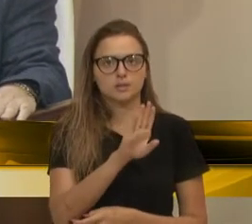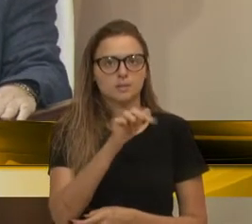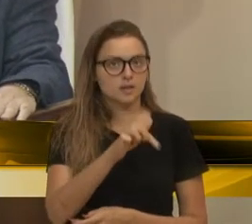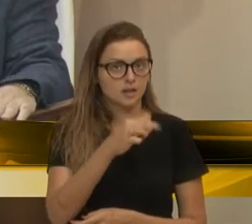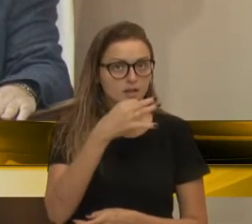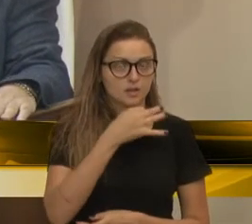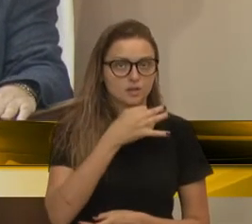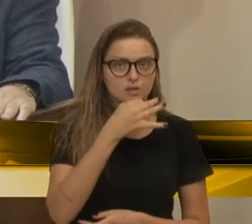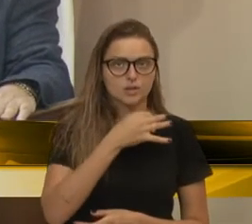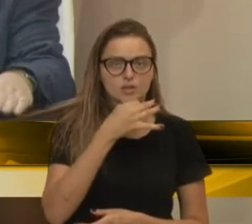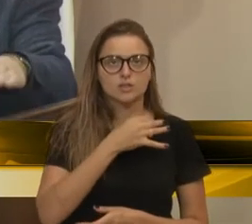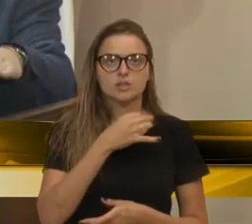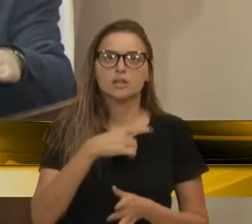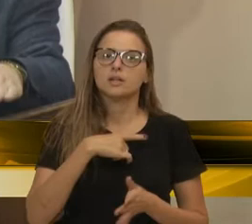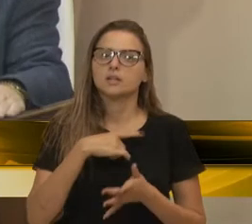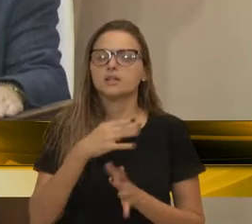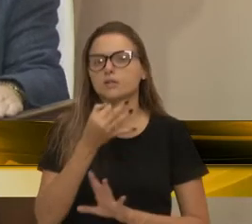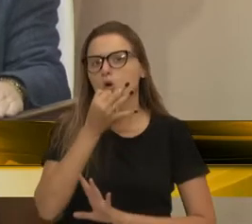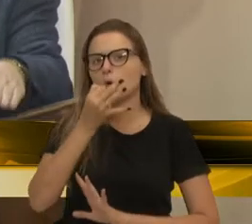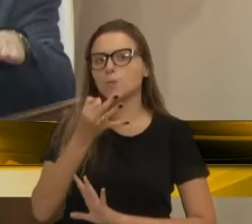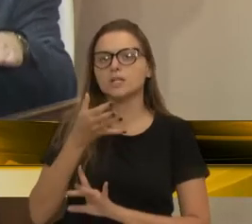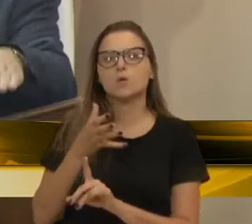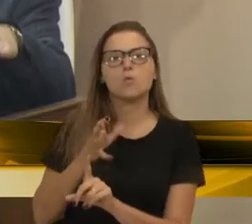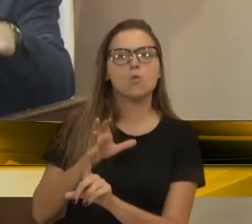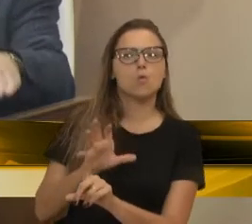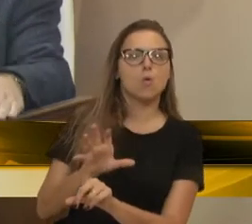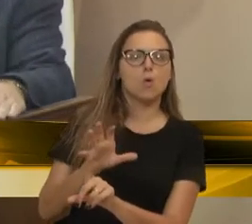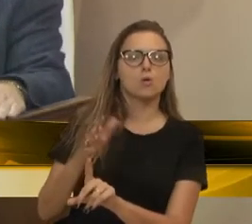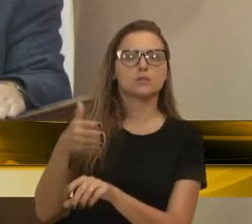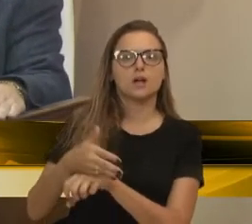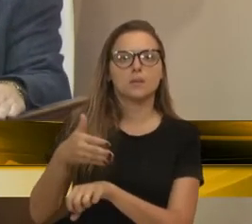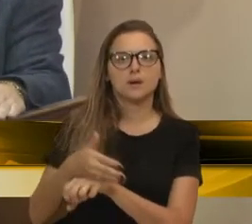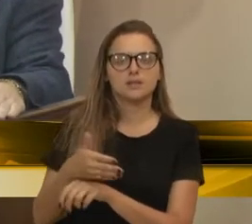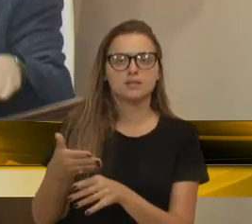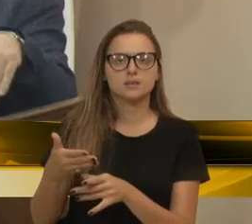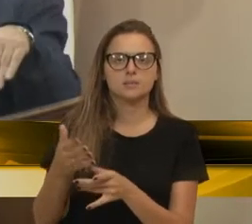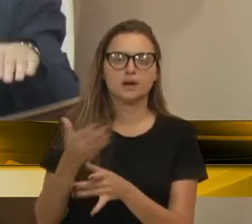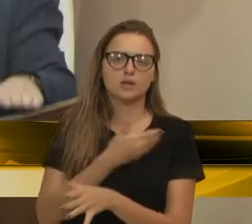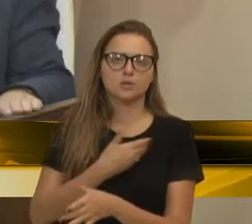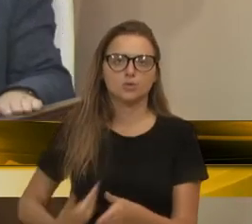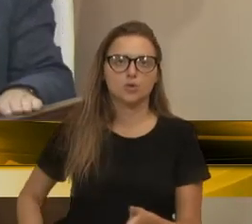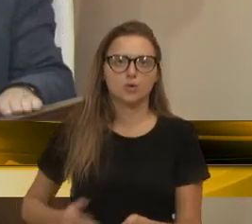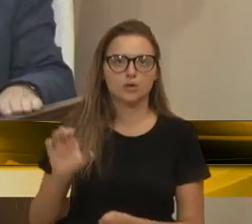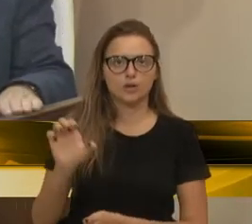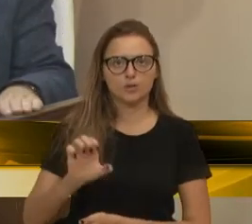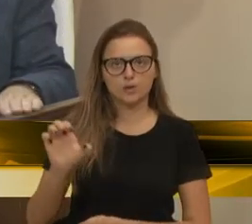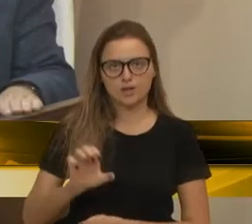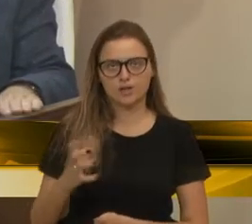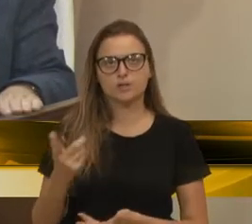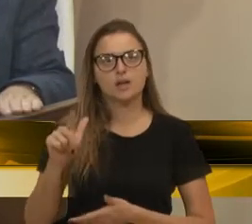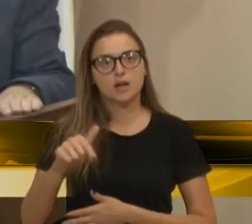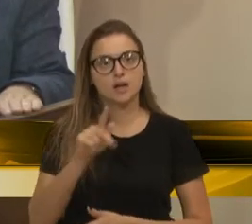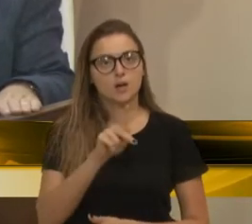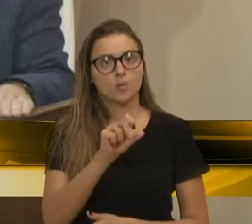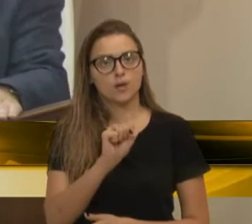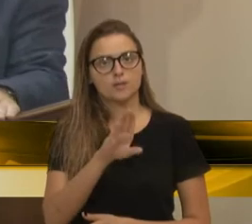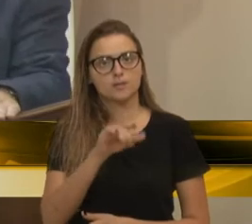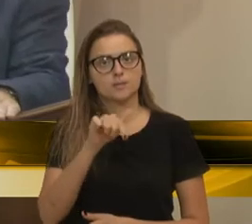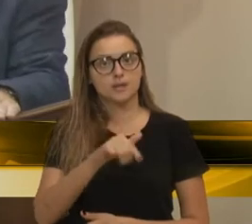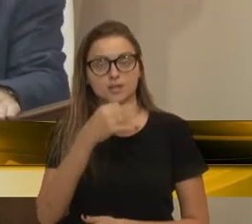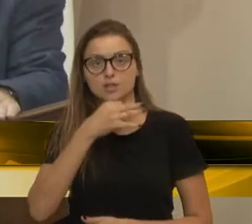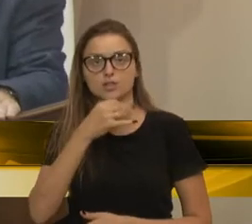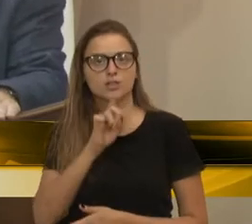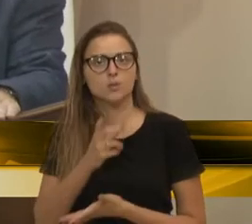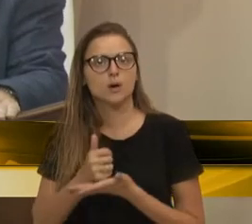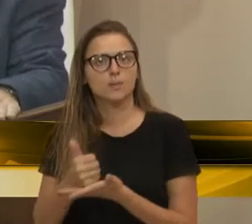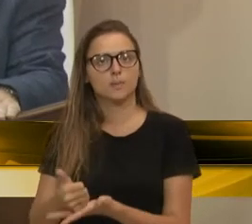do Sul se posicionou contrariamente a participar do atual governo. Essa é a nossa posição do PSB de Caxias do Sul. Então,